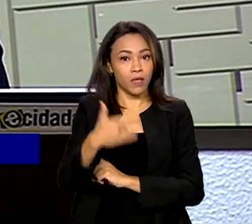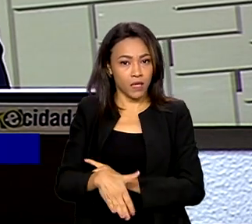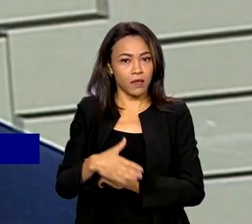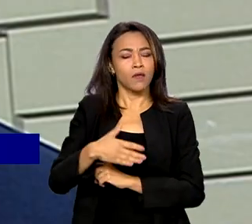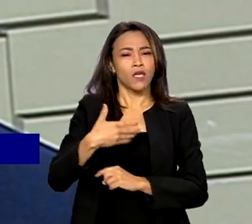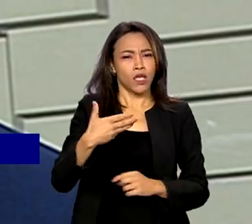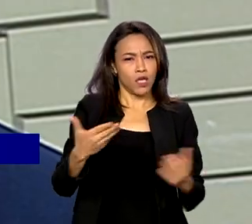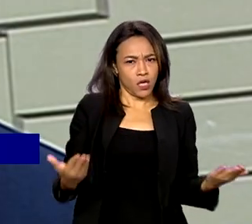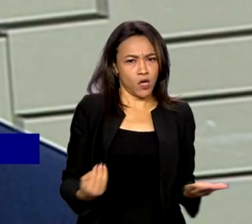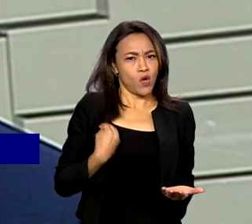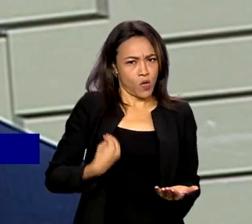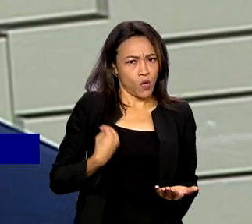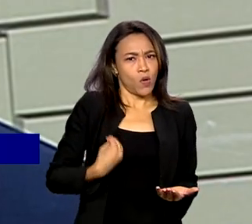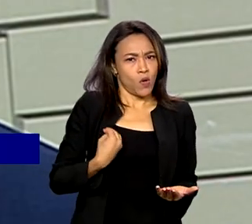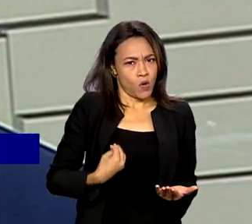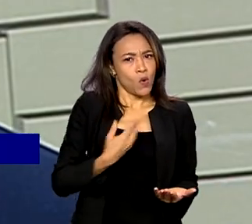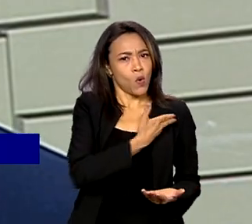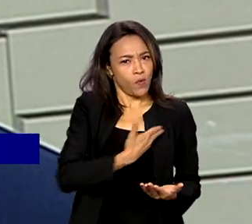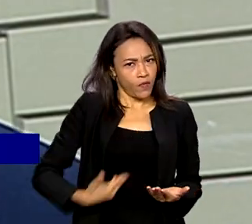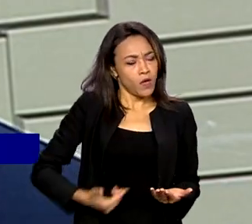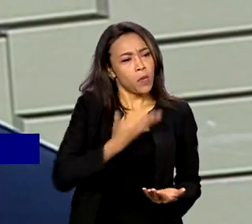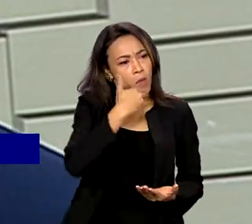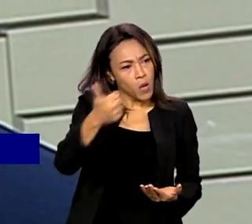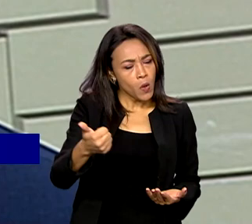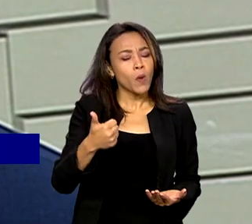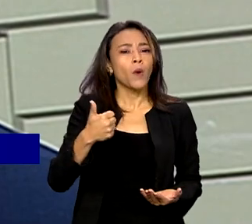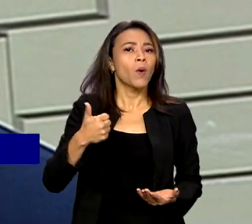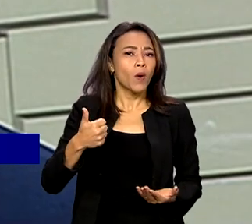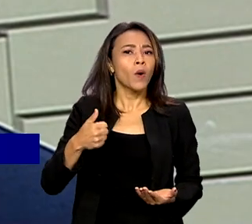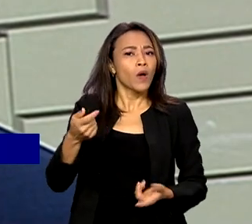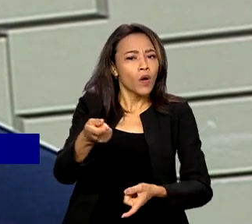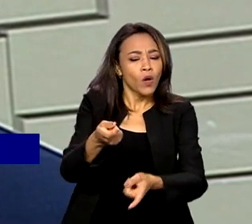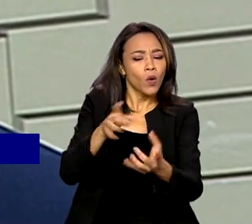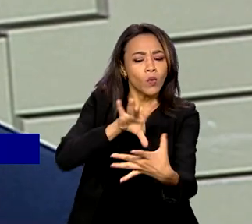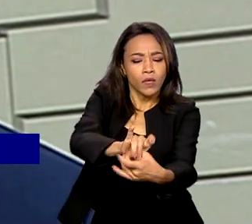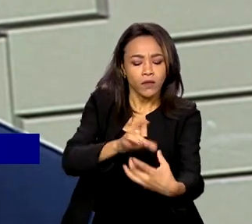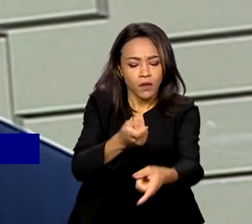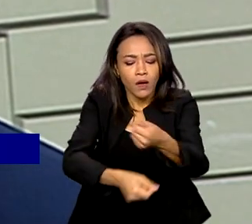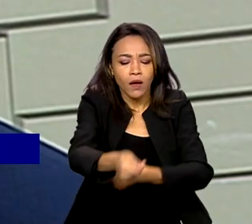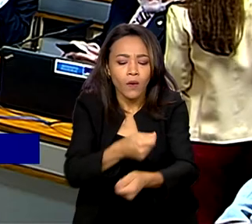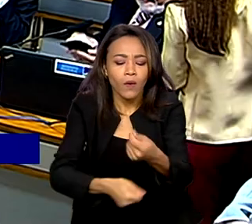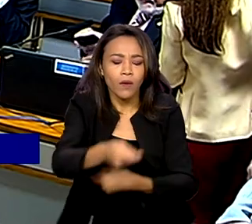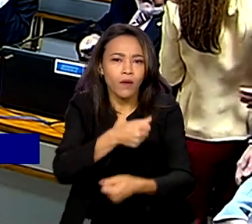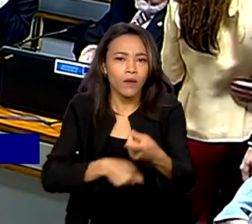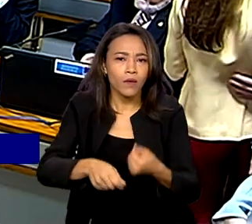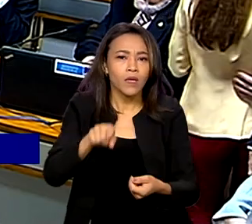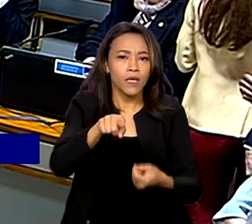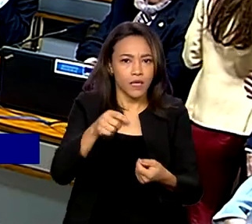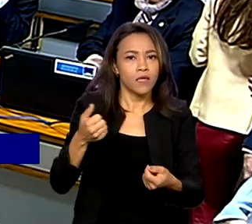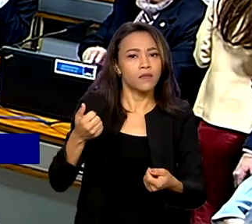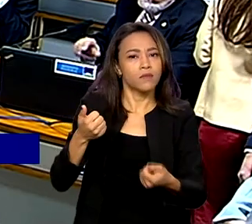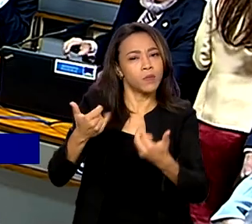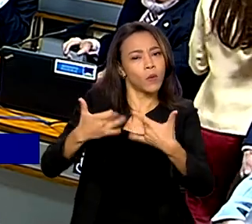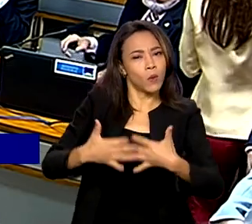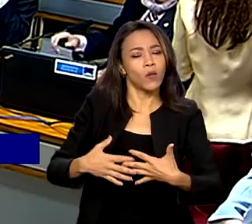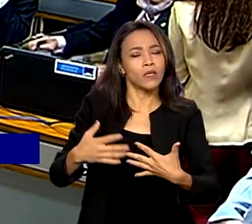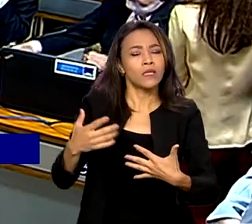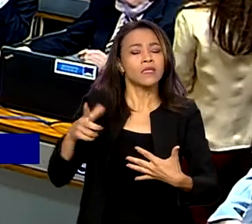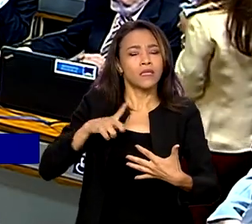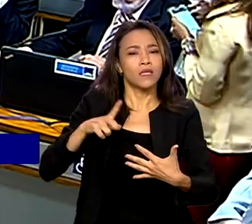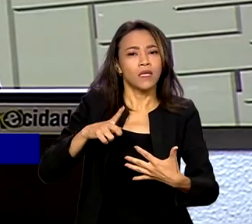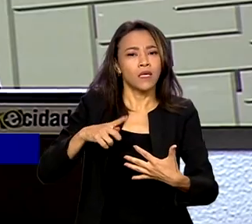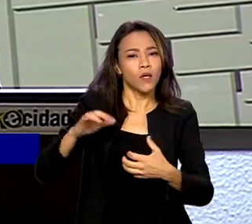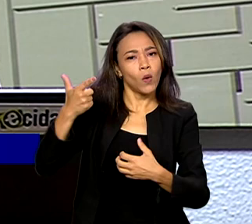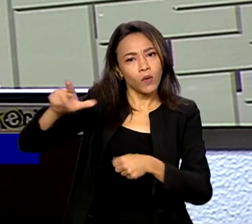governo resultaram em melhorias do ambiente econômico e mostraram que há alternativas para tratar o orçamento